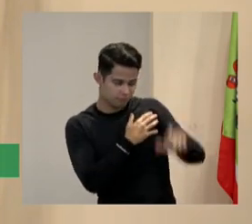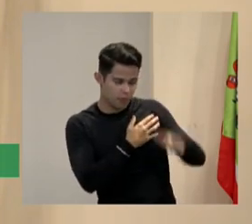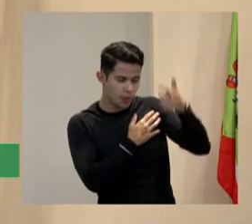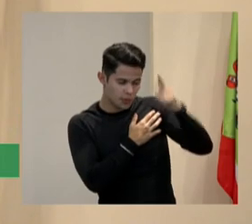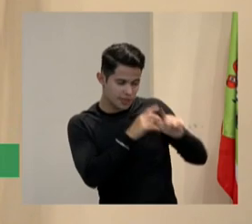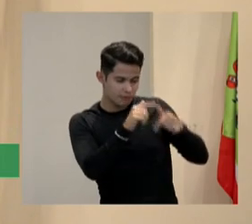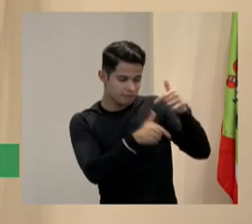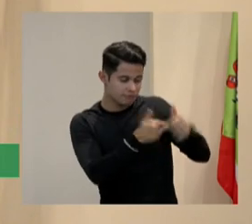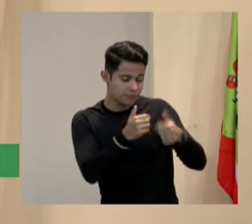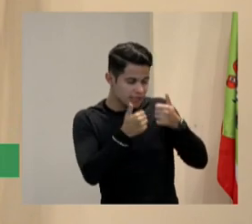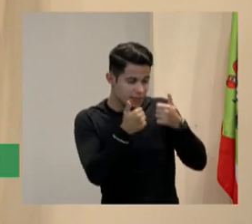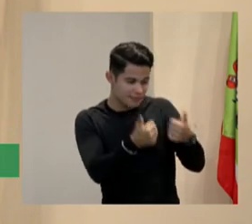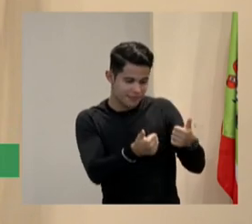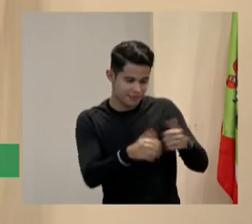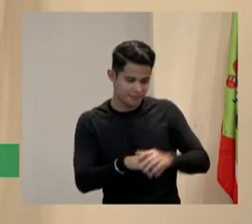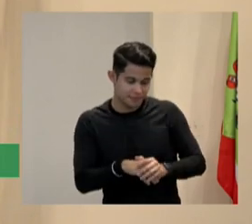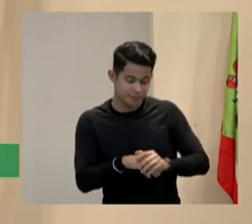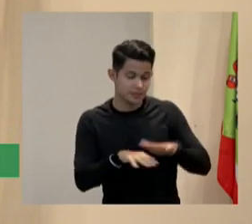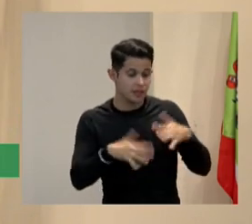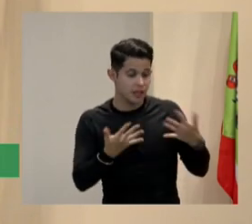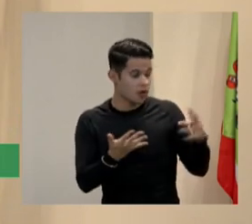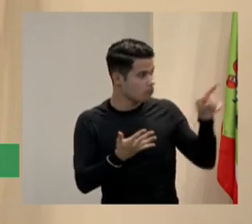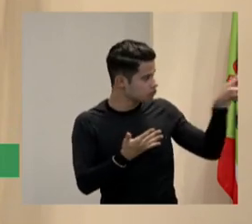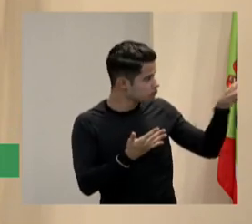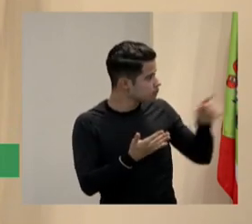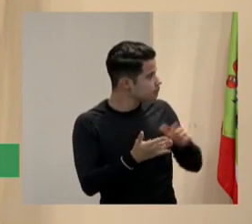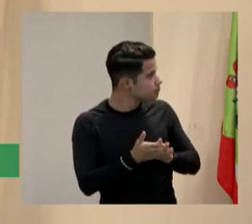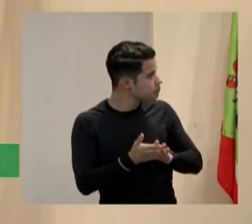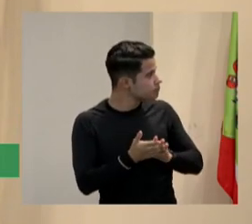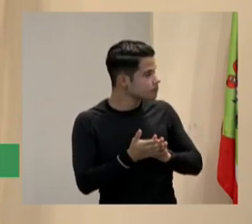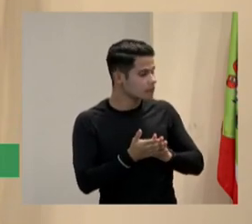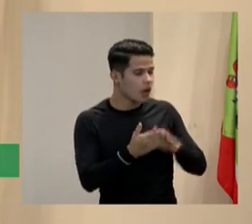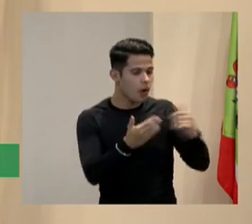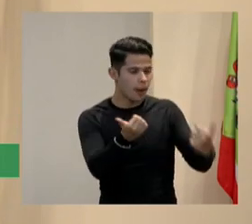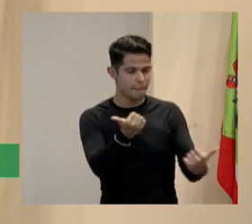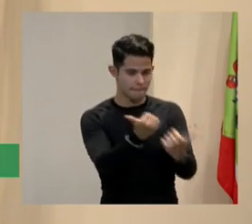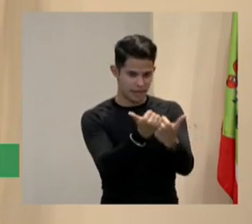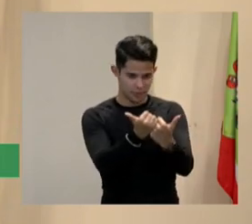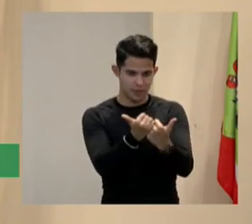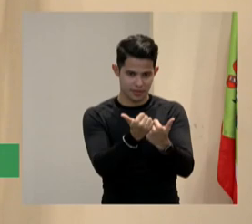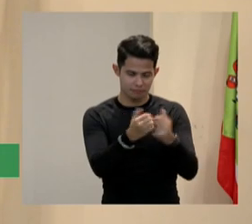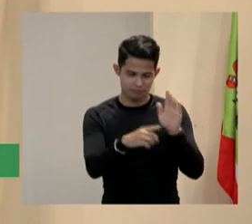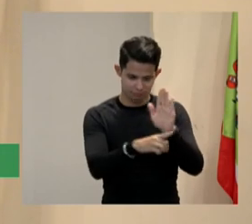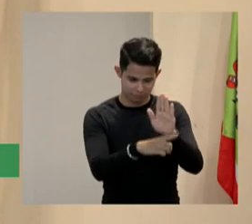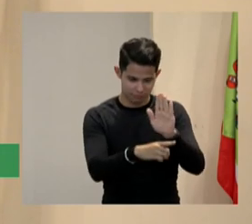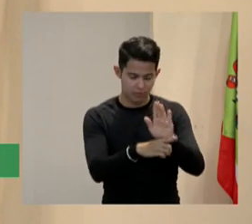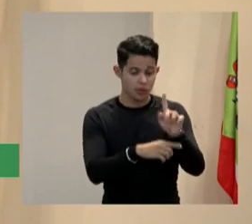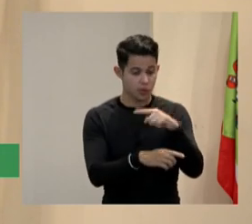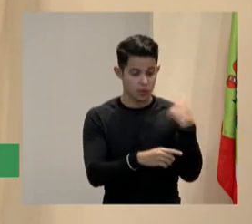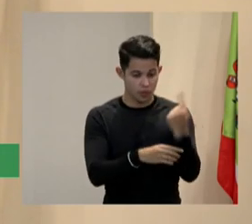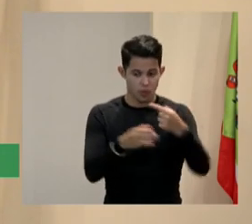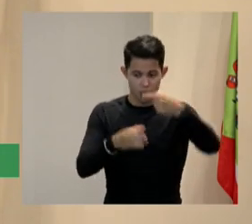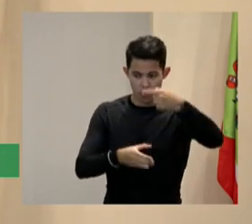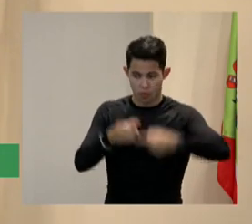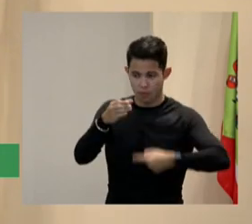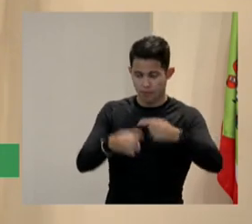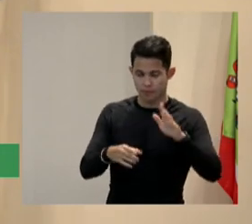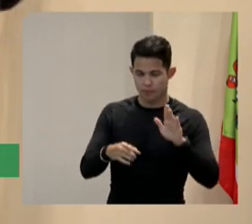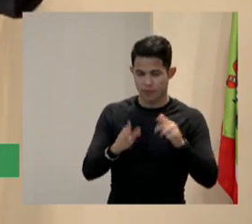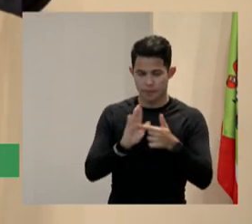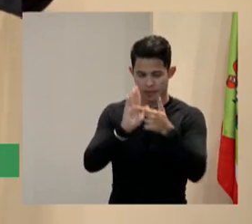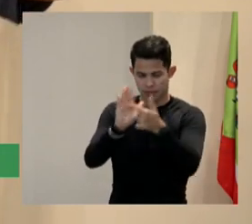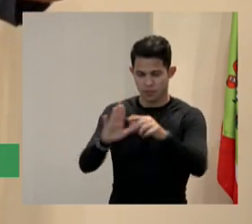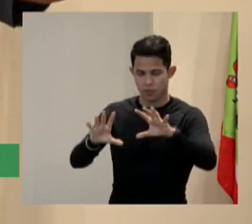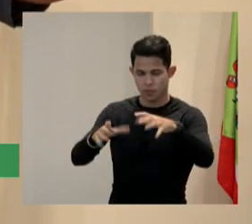na dificuldade da família então essa questão da mentoria a gente apresentou para o nosso comitê executivo para presidente da GM do